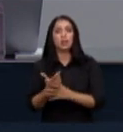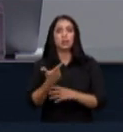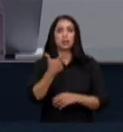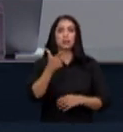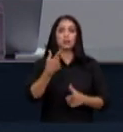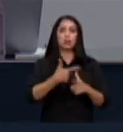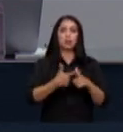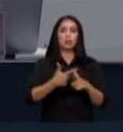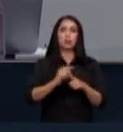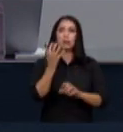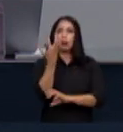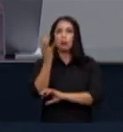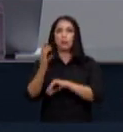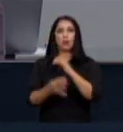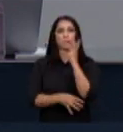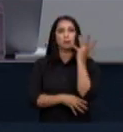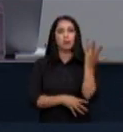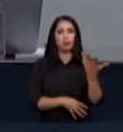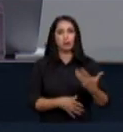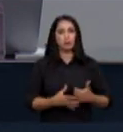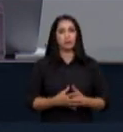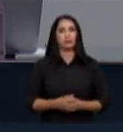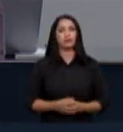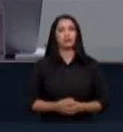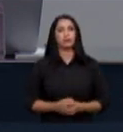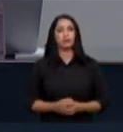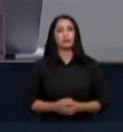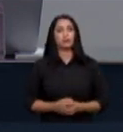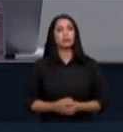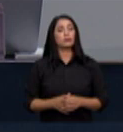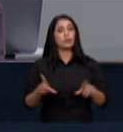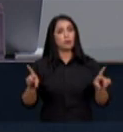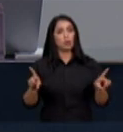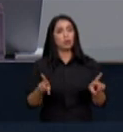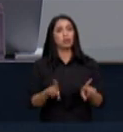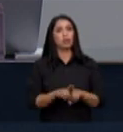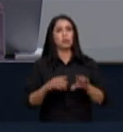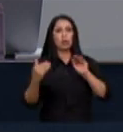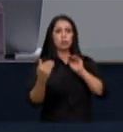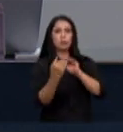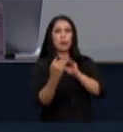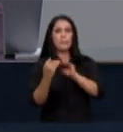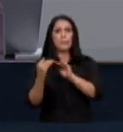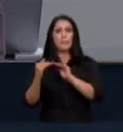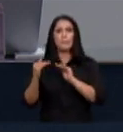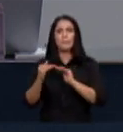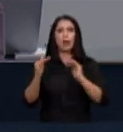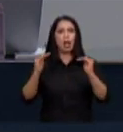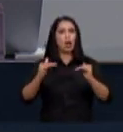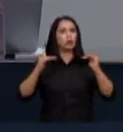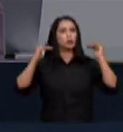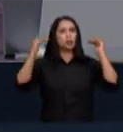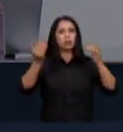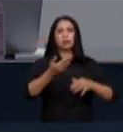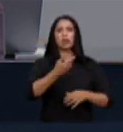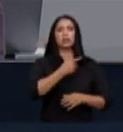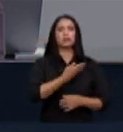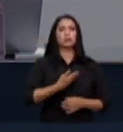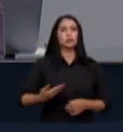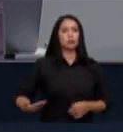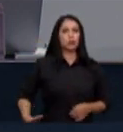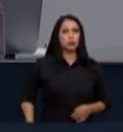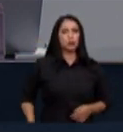sobre o meio ambiente mas e também consenso de todos autoridades governamentais